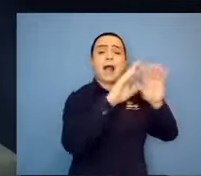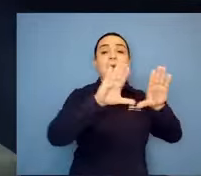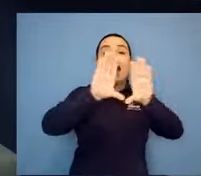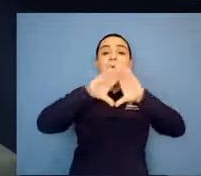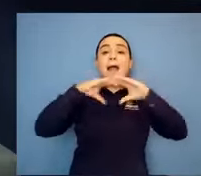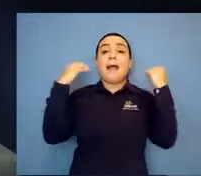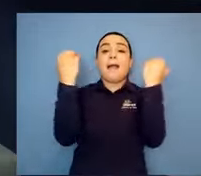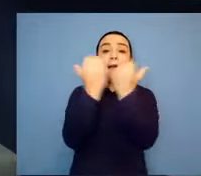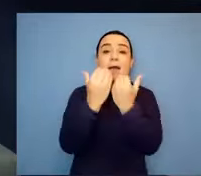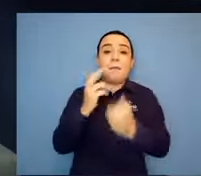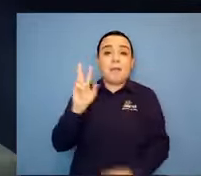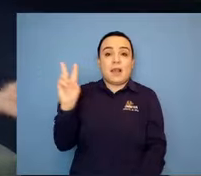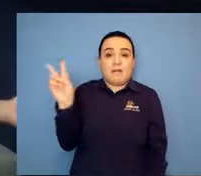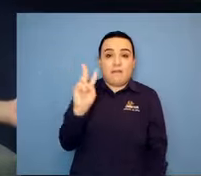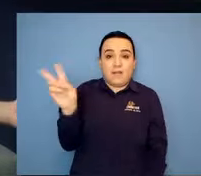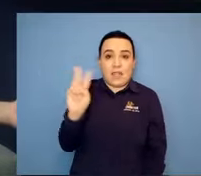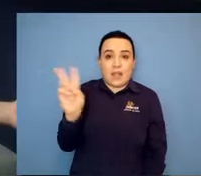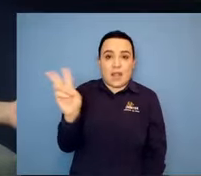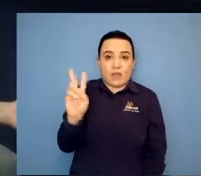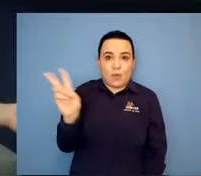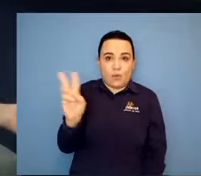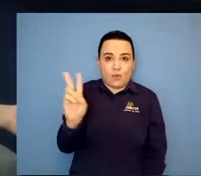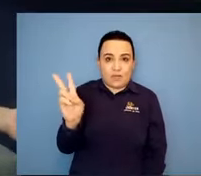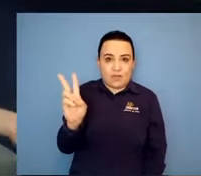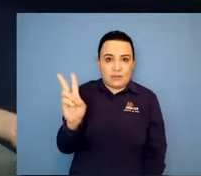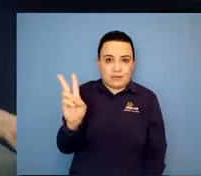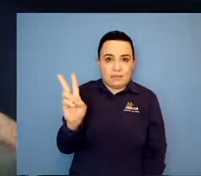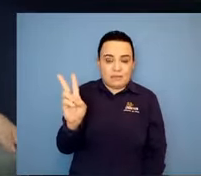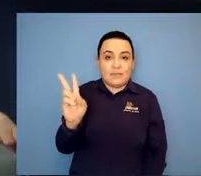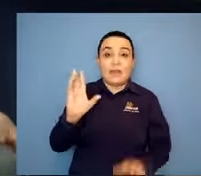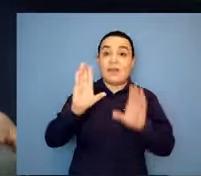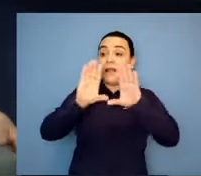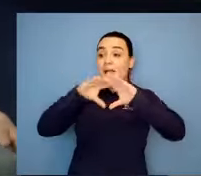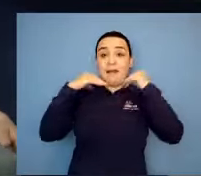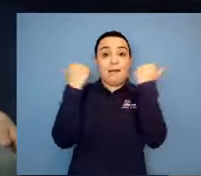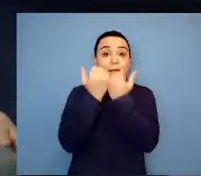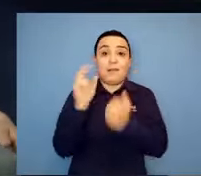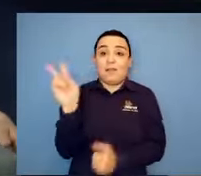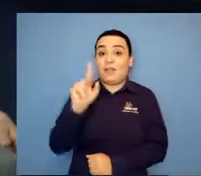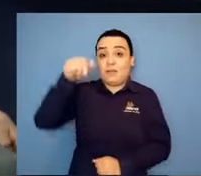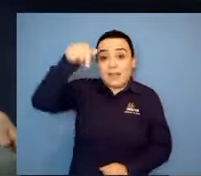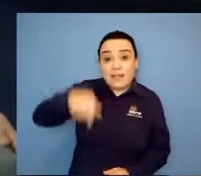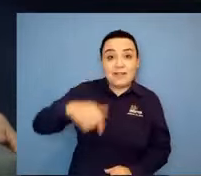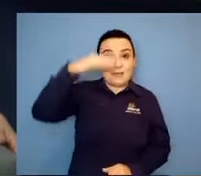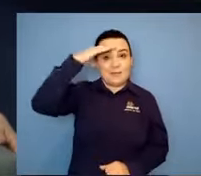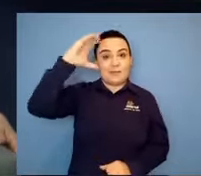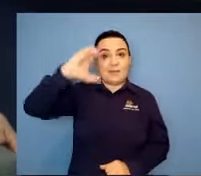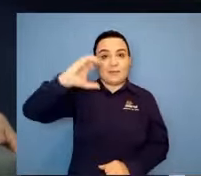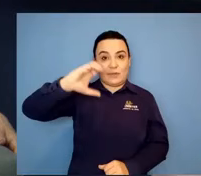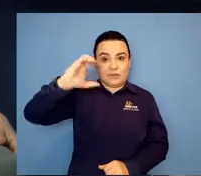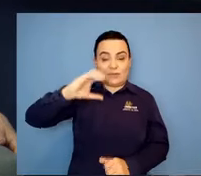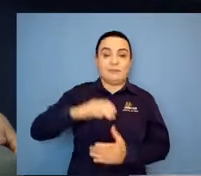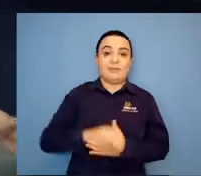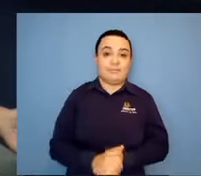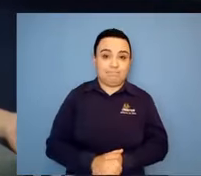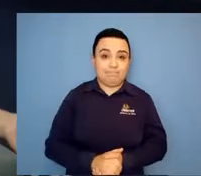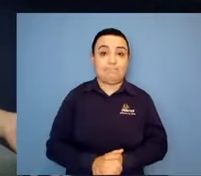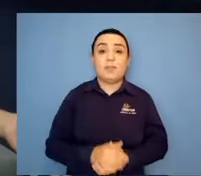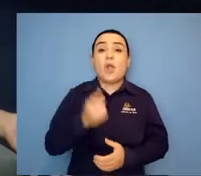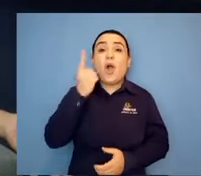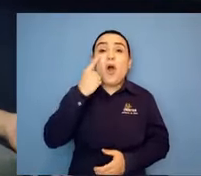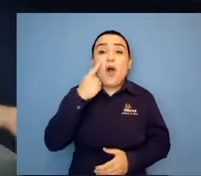se for inserido o teste no teste do pezinho. Gente, é mudar a vida de milhões de meninos. Que coisa